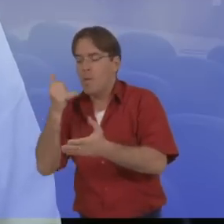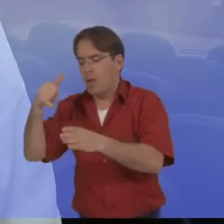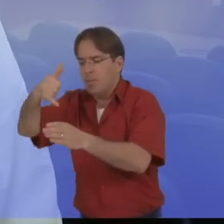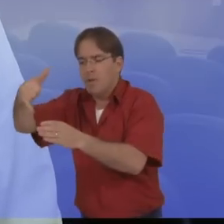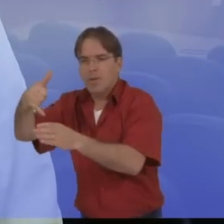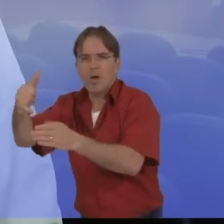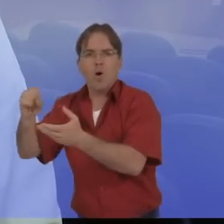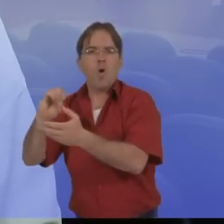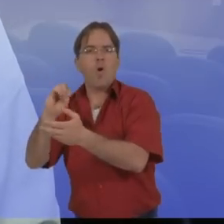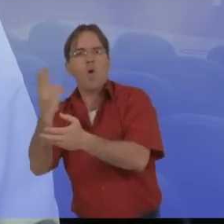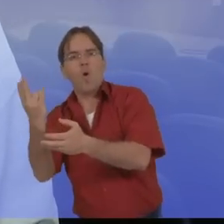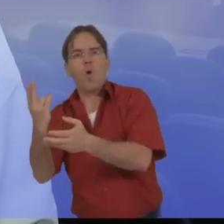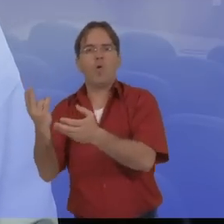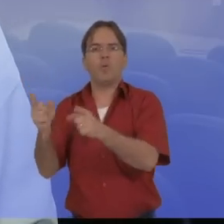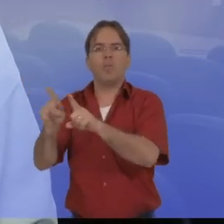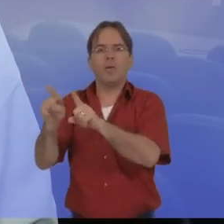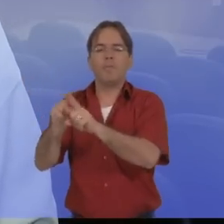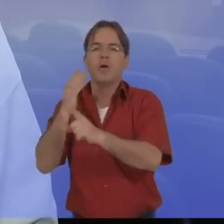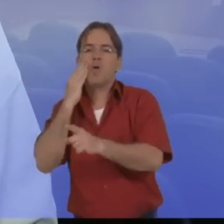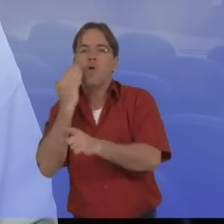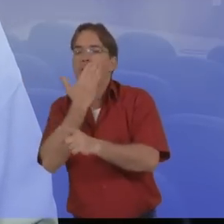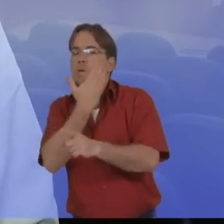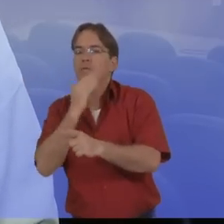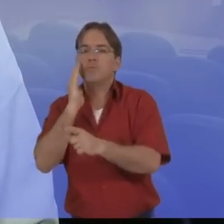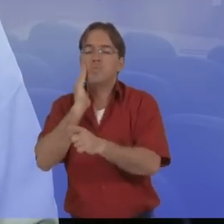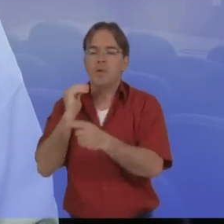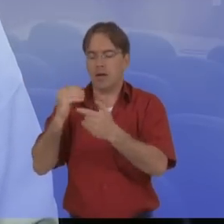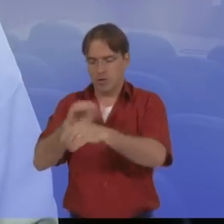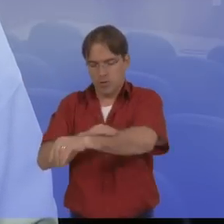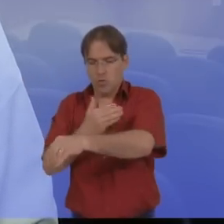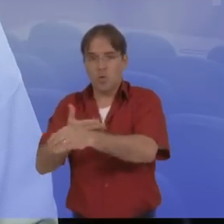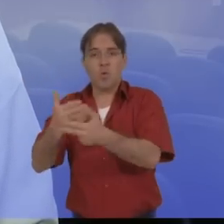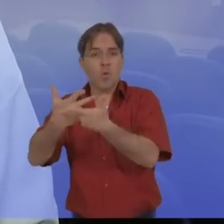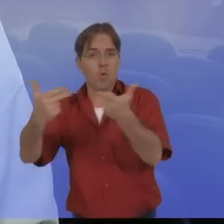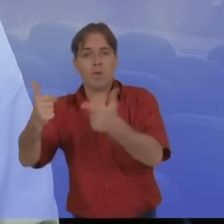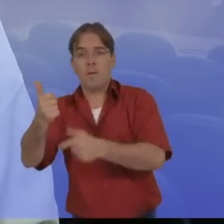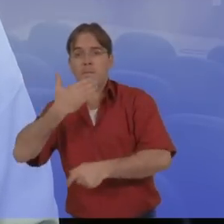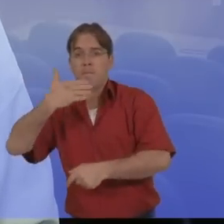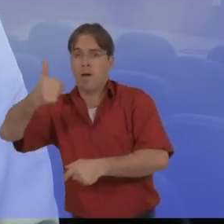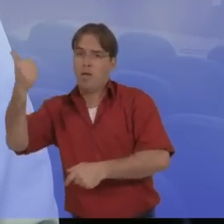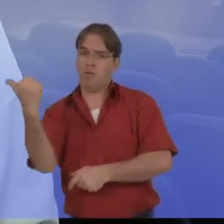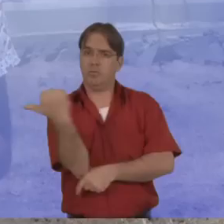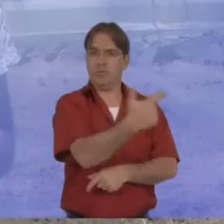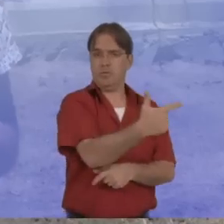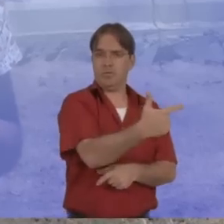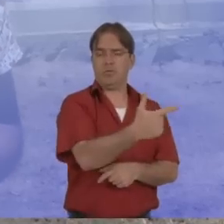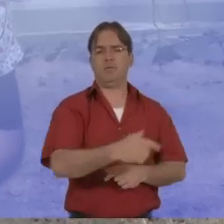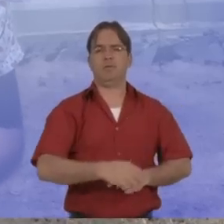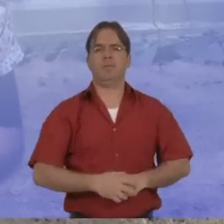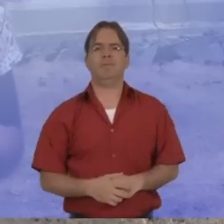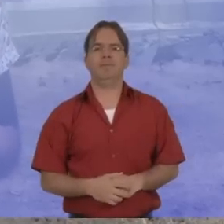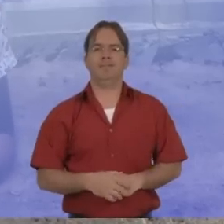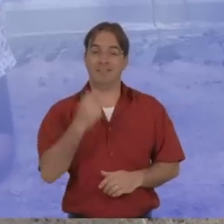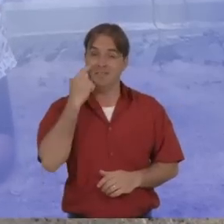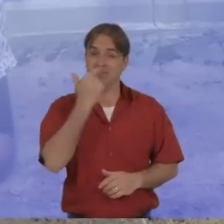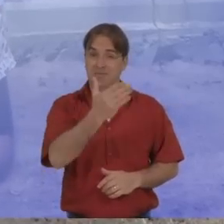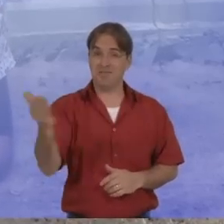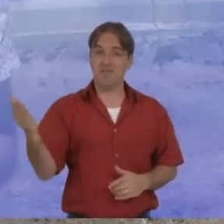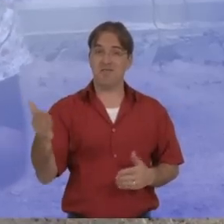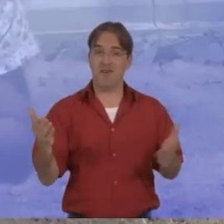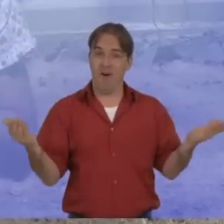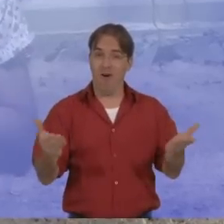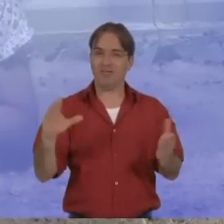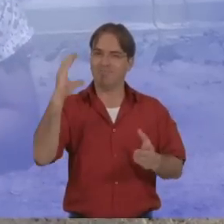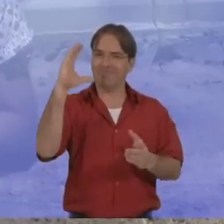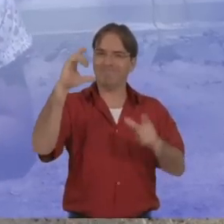ou usando também para fins cosméticos, do que você usar para biodiesel. Como vimos no programa de hoje,